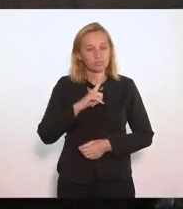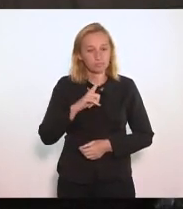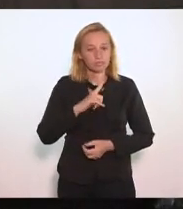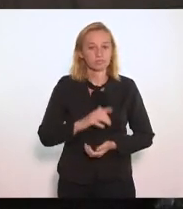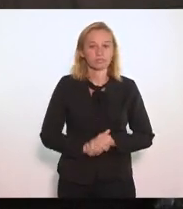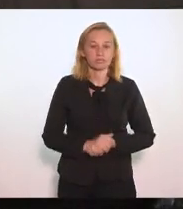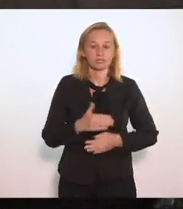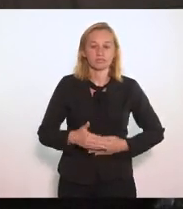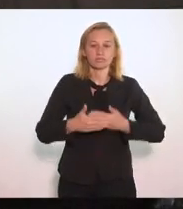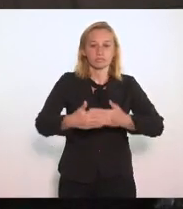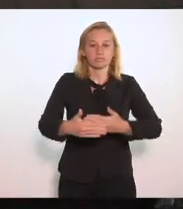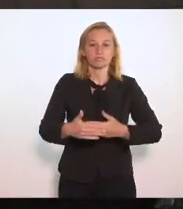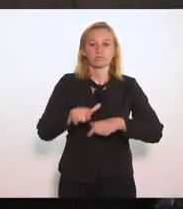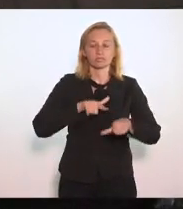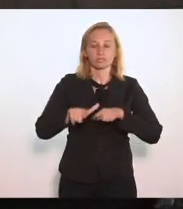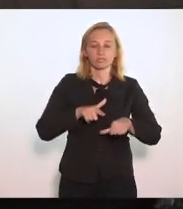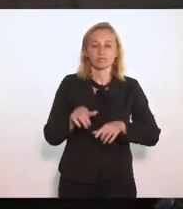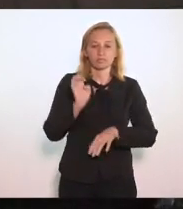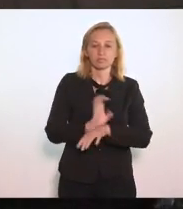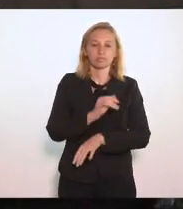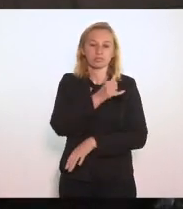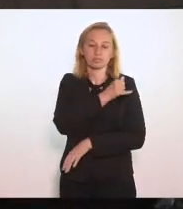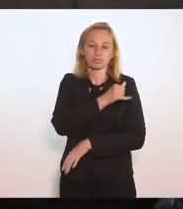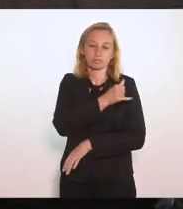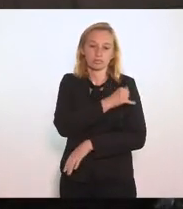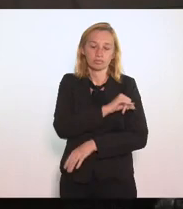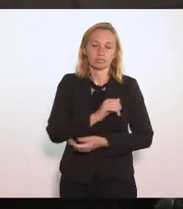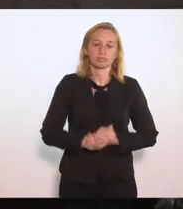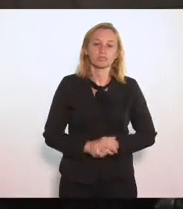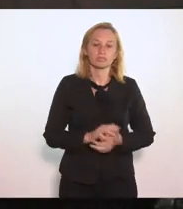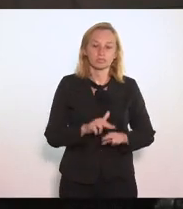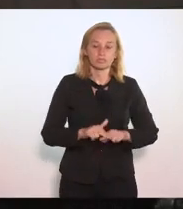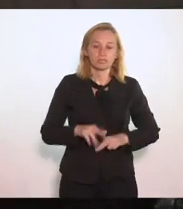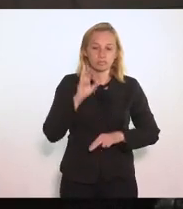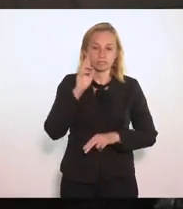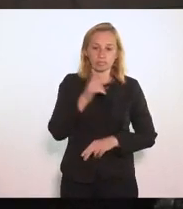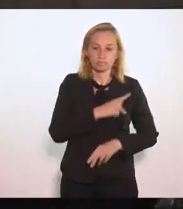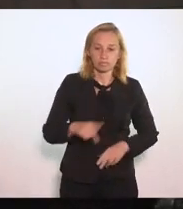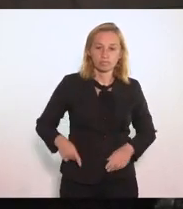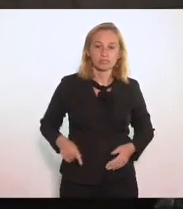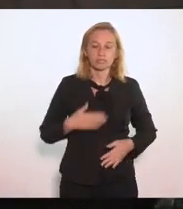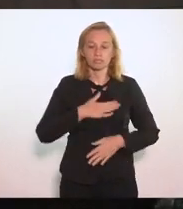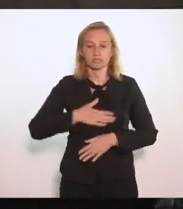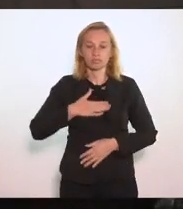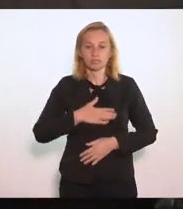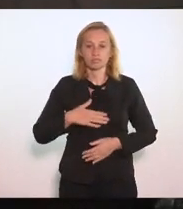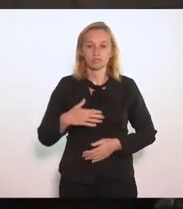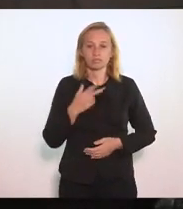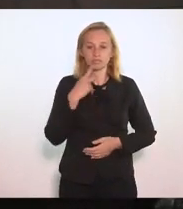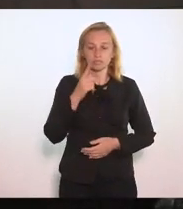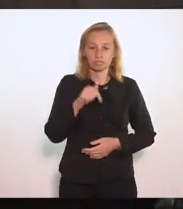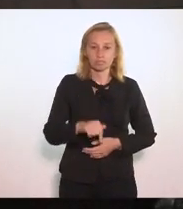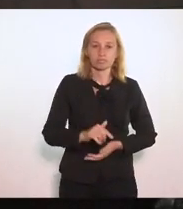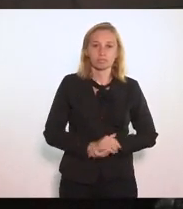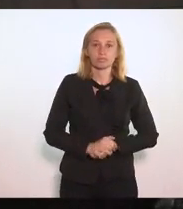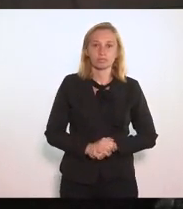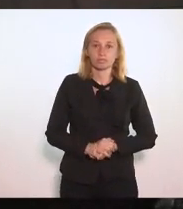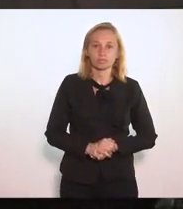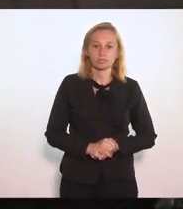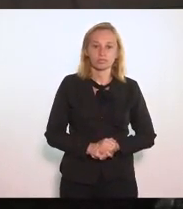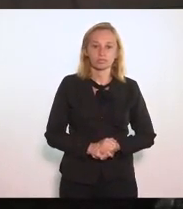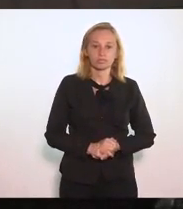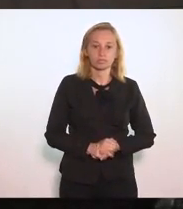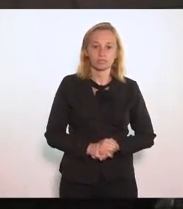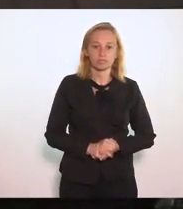Os empregos No nosso Estado Então por isso Presidente Eu gostaria De pronunciar aqui Não